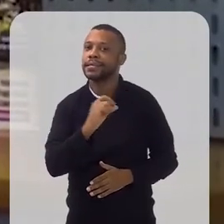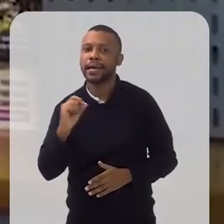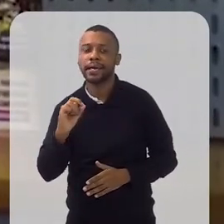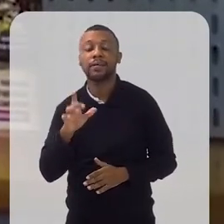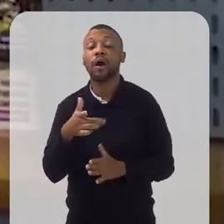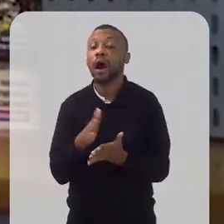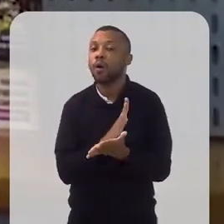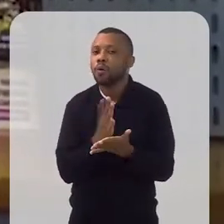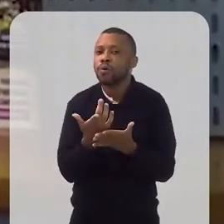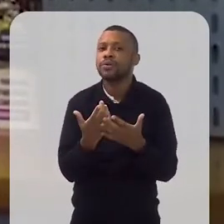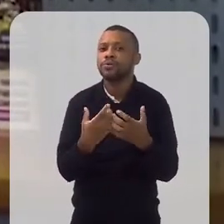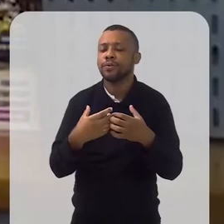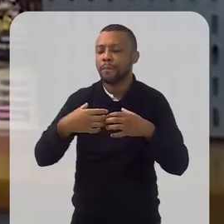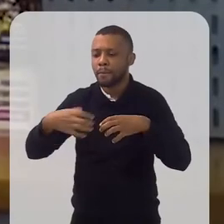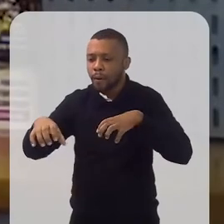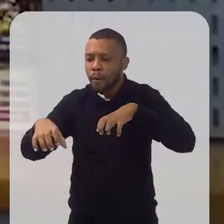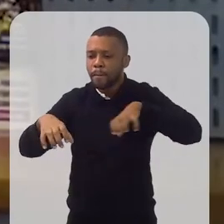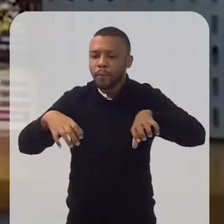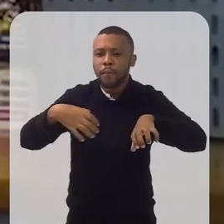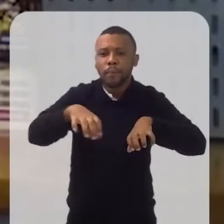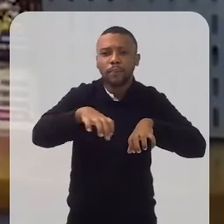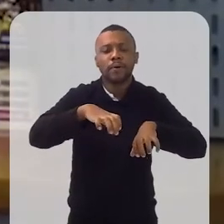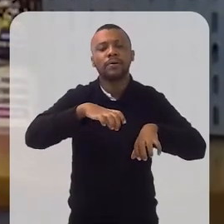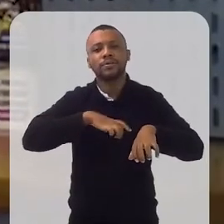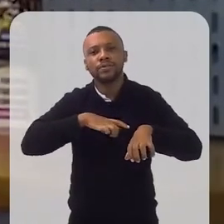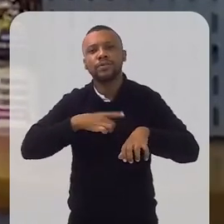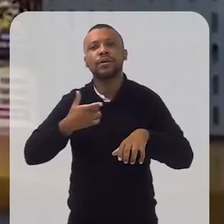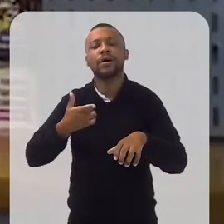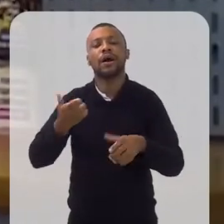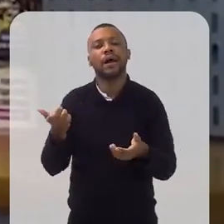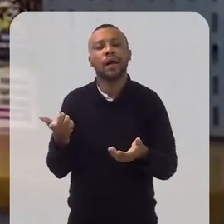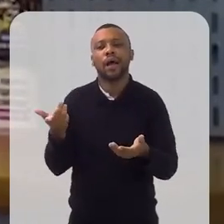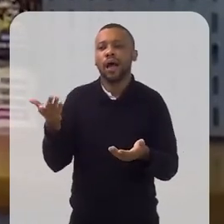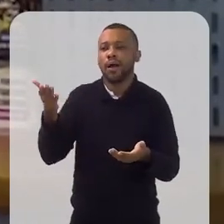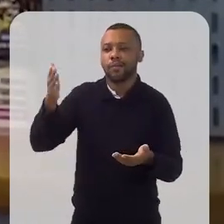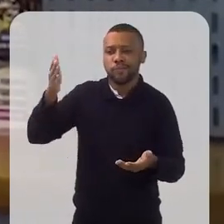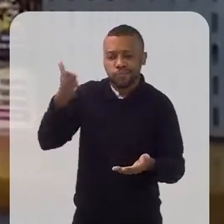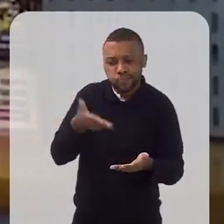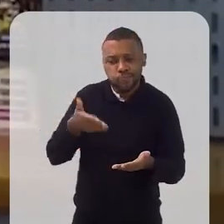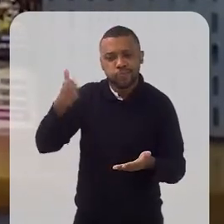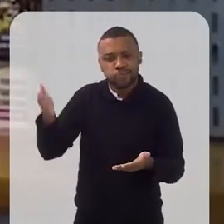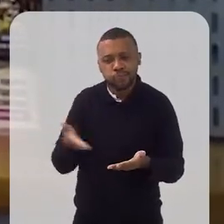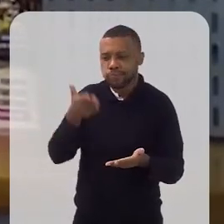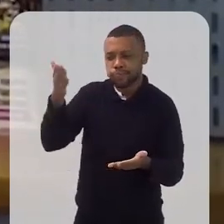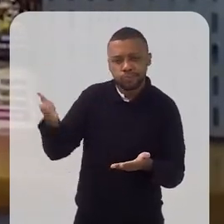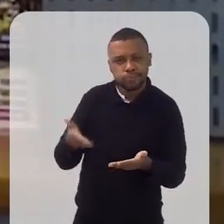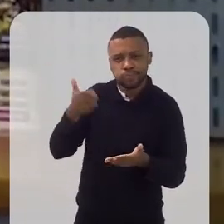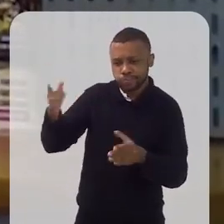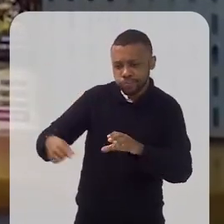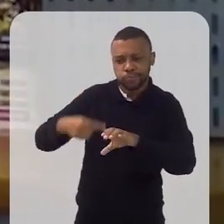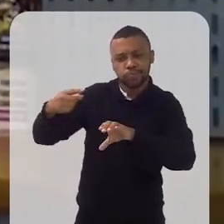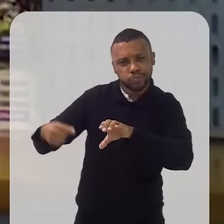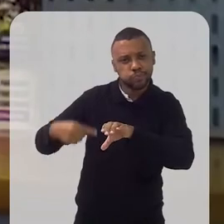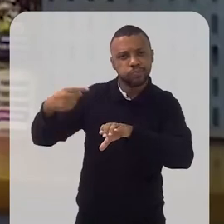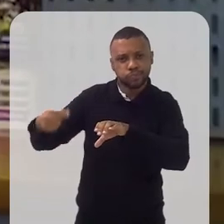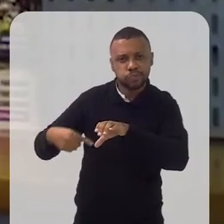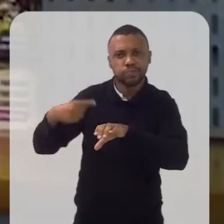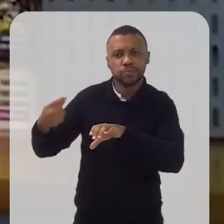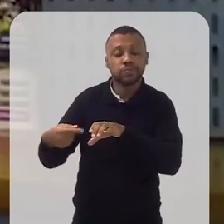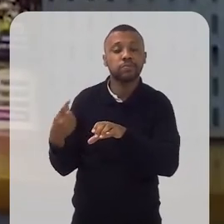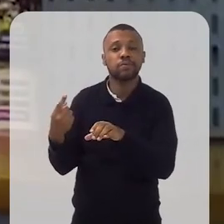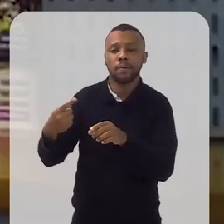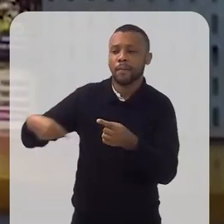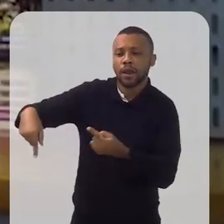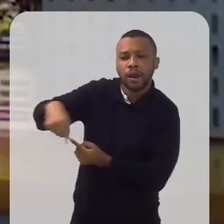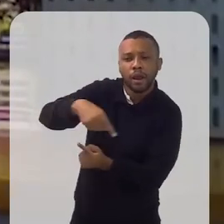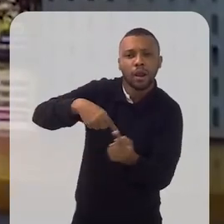alguns dividiram essas refeições, faziam rodízio de famílias que recebiam isso, porque ao receber uma refeição, não é só necessariamente para quem está